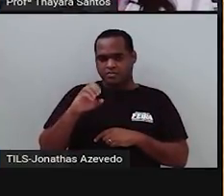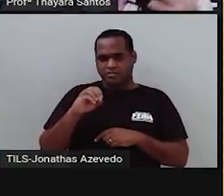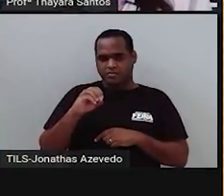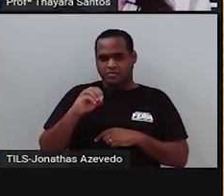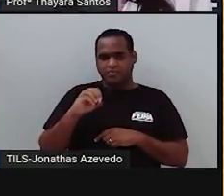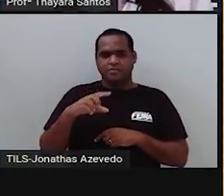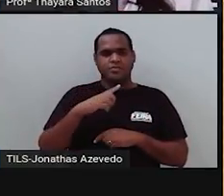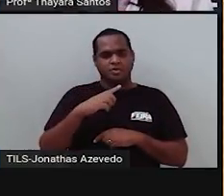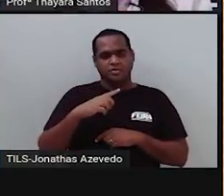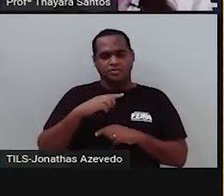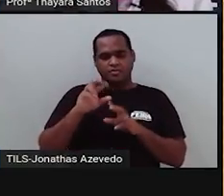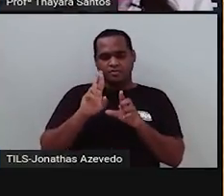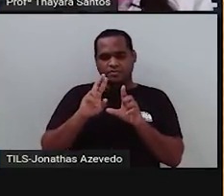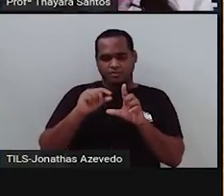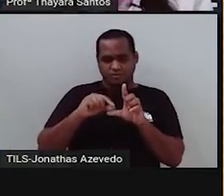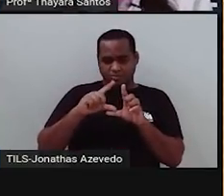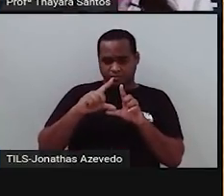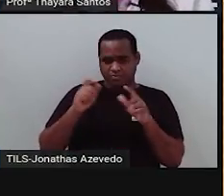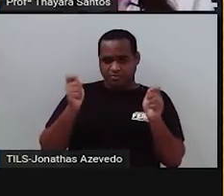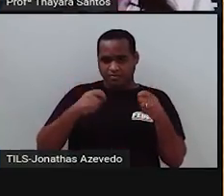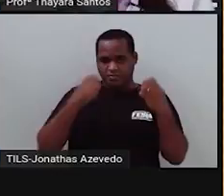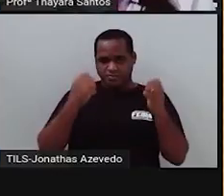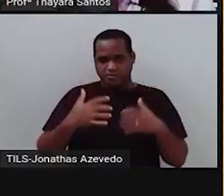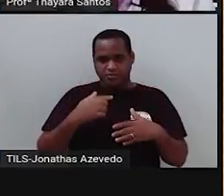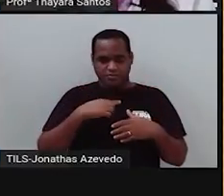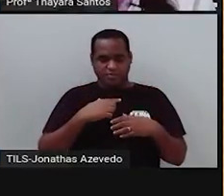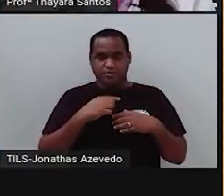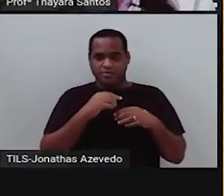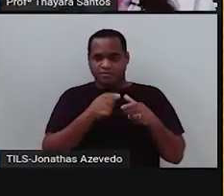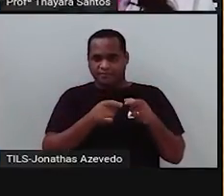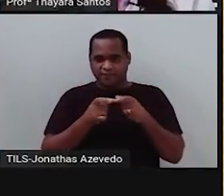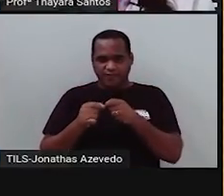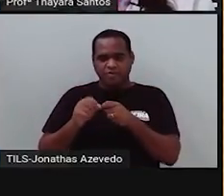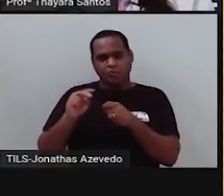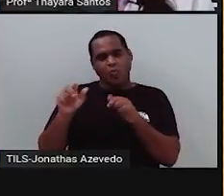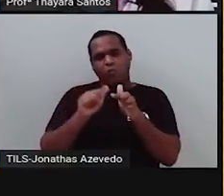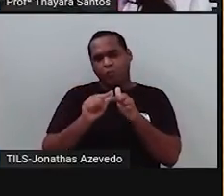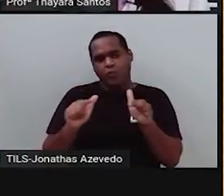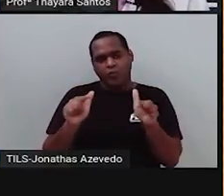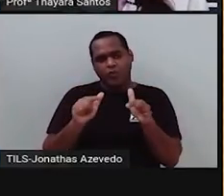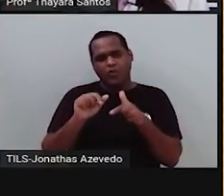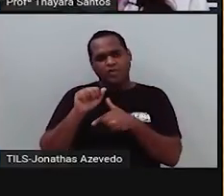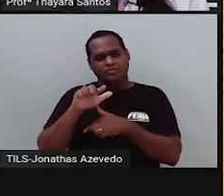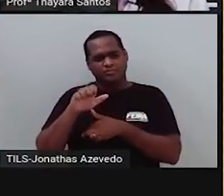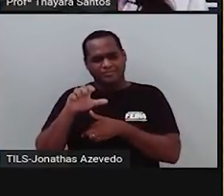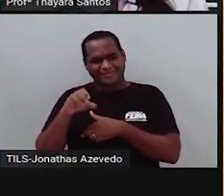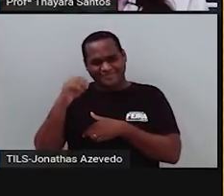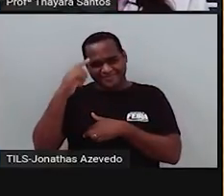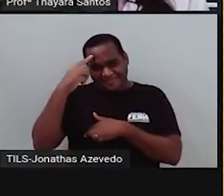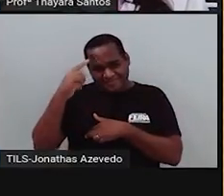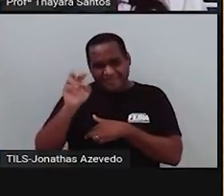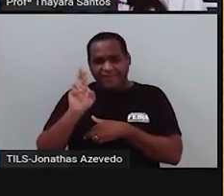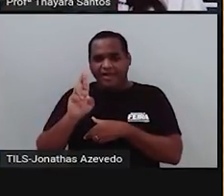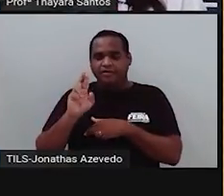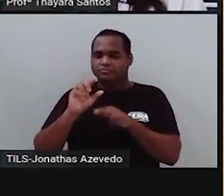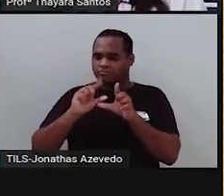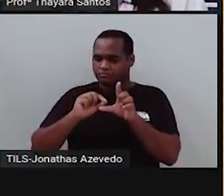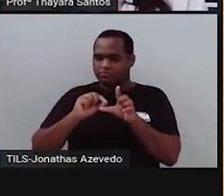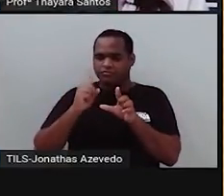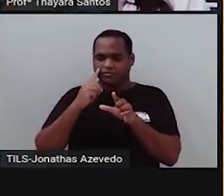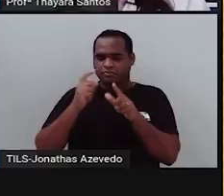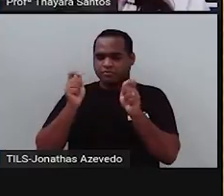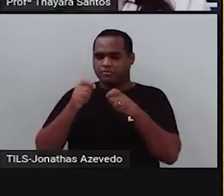maiúsculo, ele condiciona ervilhas de sementes lisas. E o alelo Rzinho, esse R minúsculo, condiciona